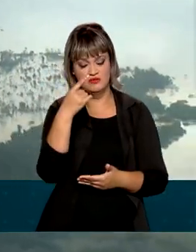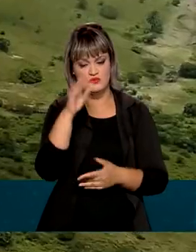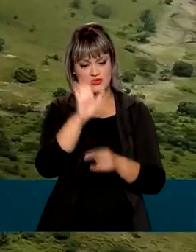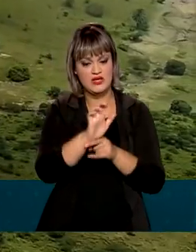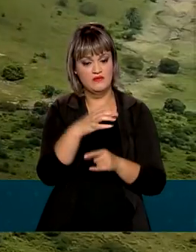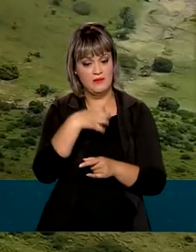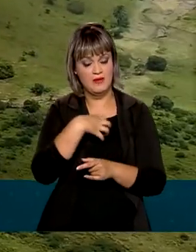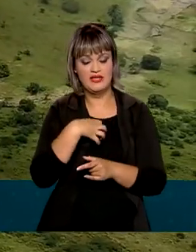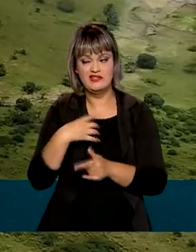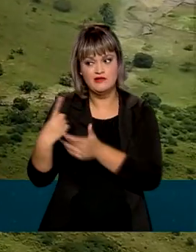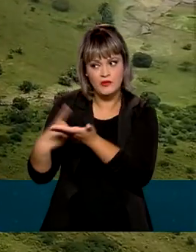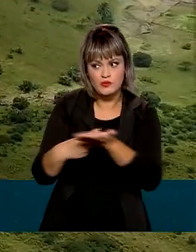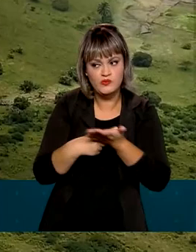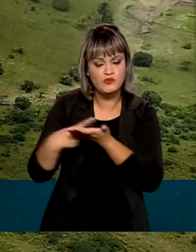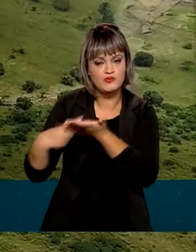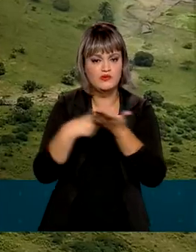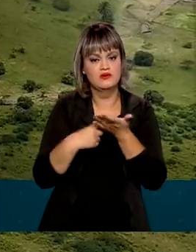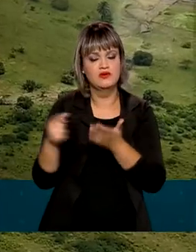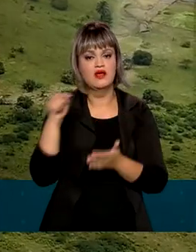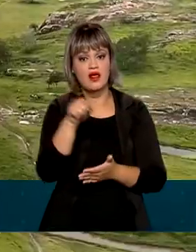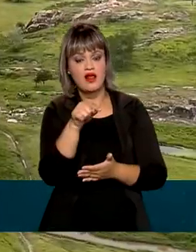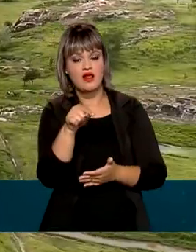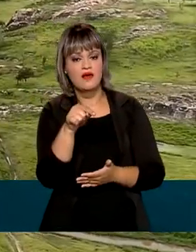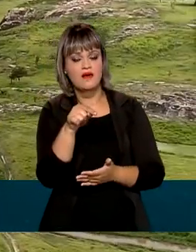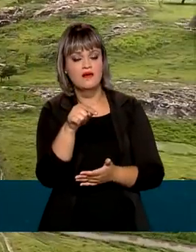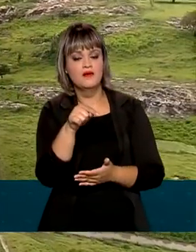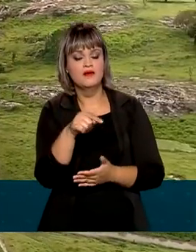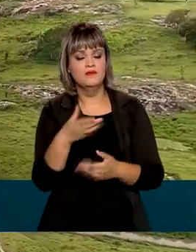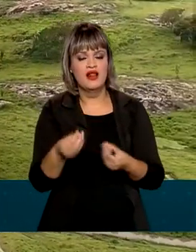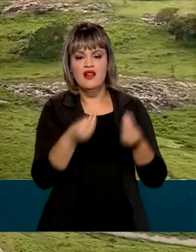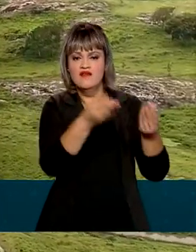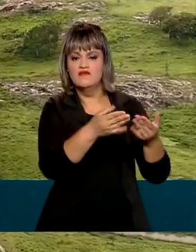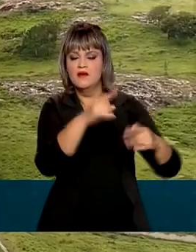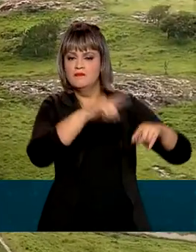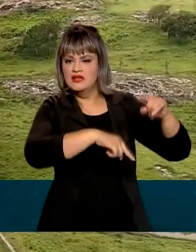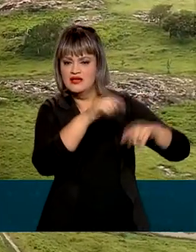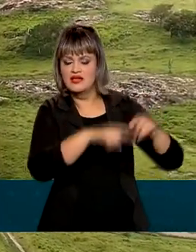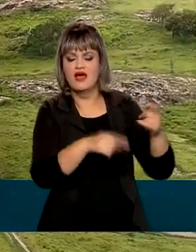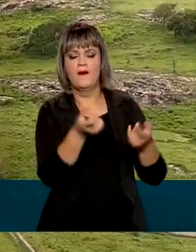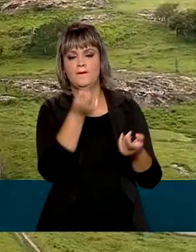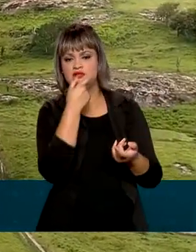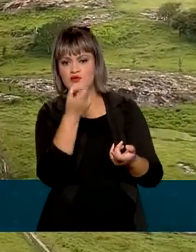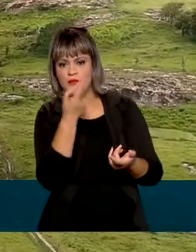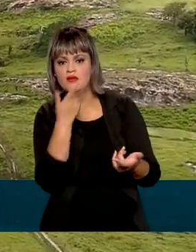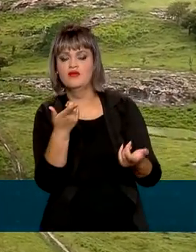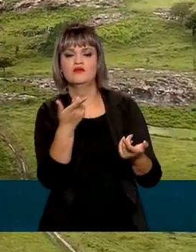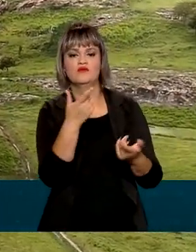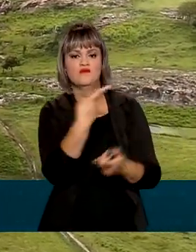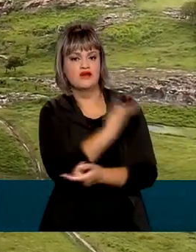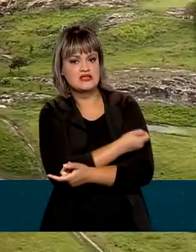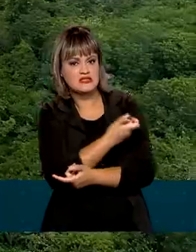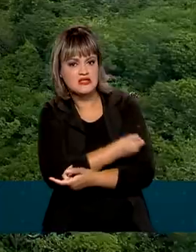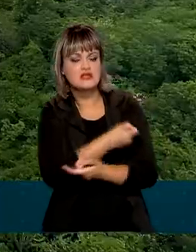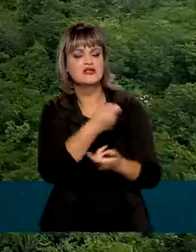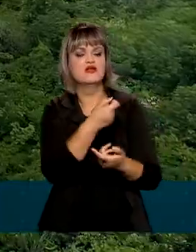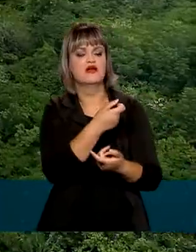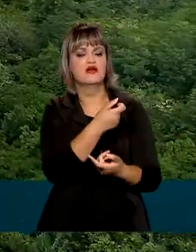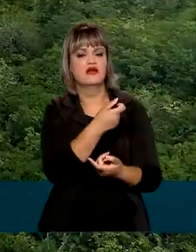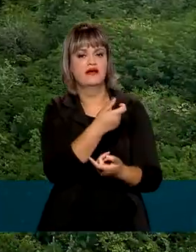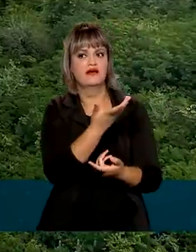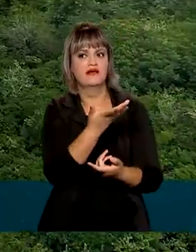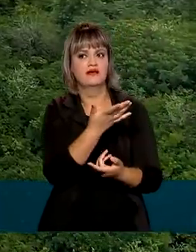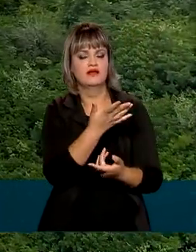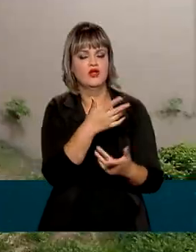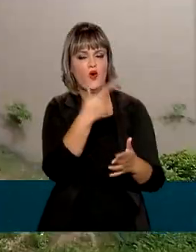também está com uma força-tarefa, nesse caso, para levar materiais, insumos, medicamentos, vacinas e também